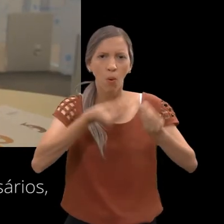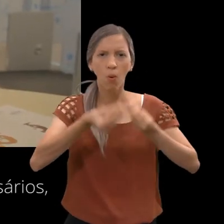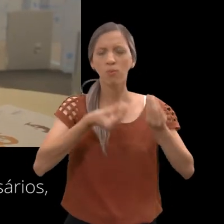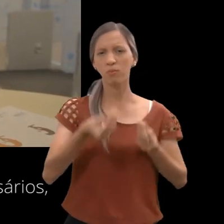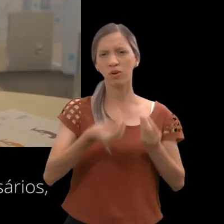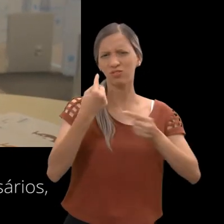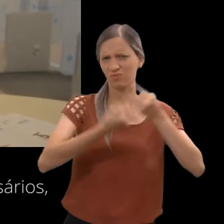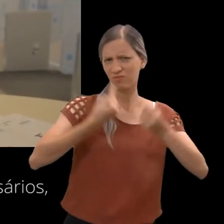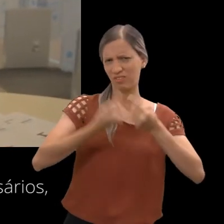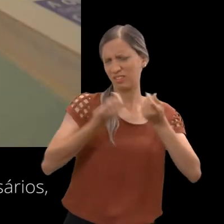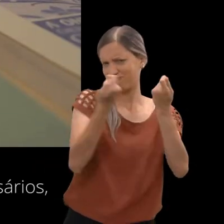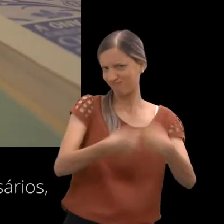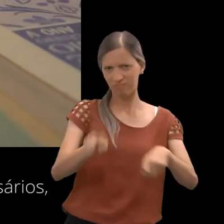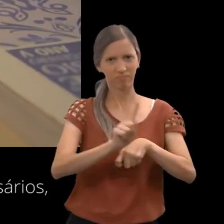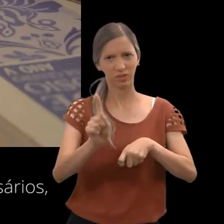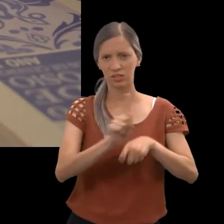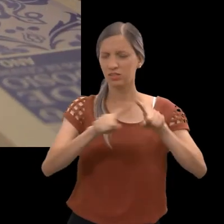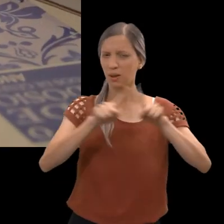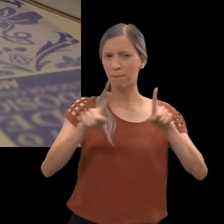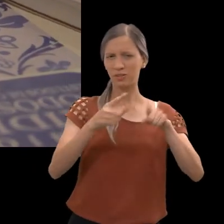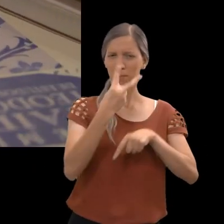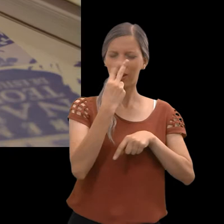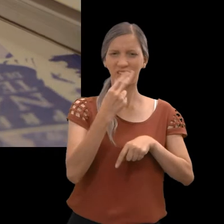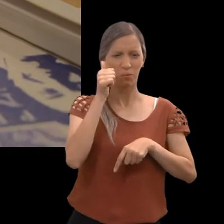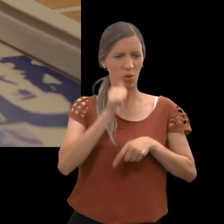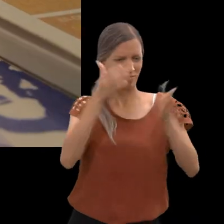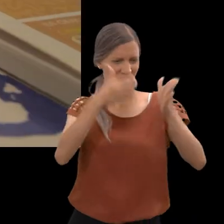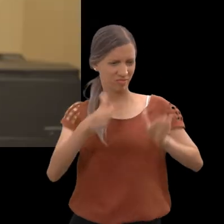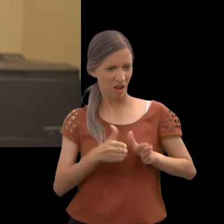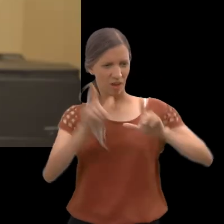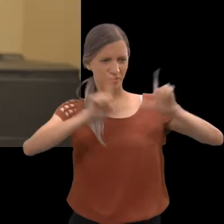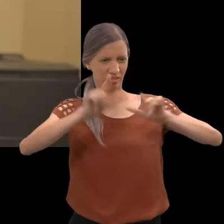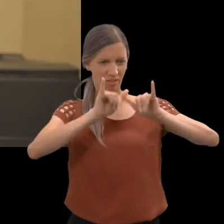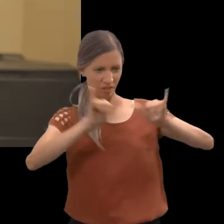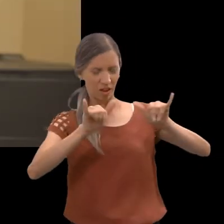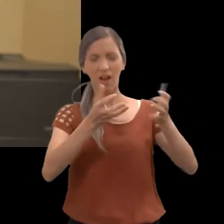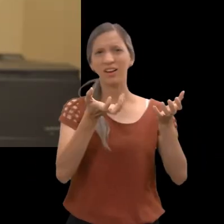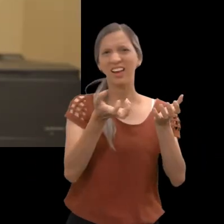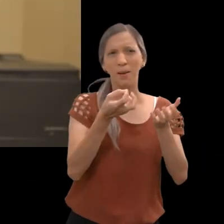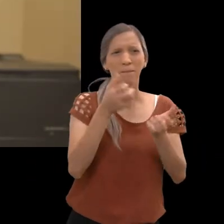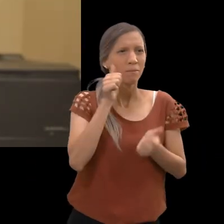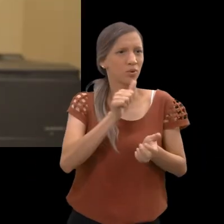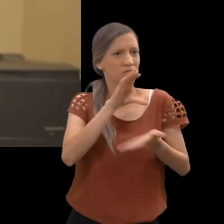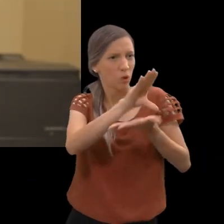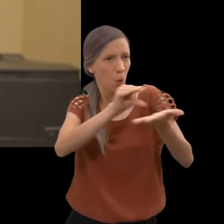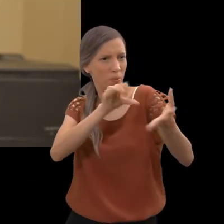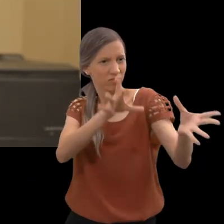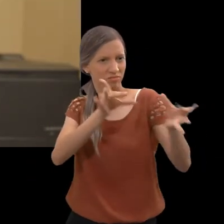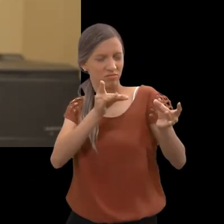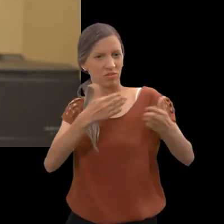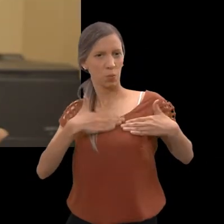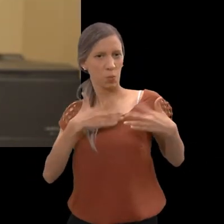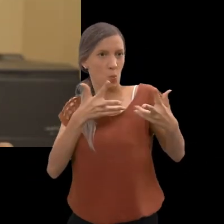cirúrgicos que às vezes não eram necessários, mas por questão de estética que a mídia diz. Aí a mulher acaba que quer fazer